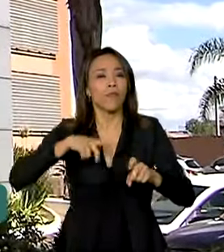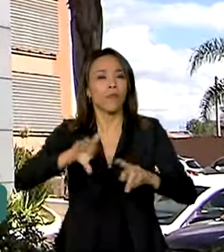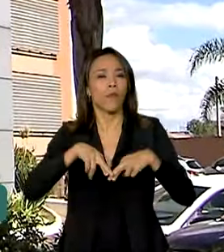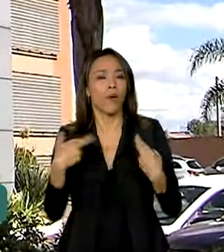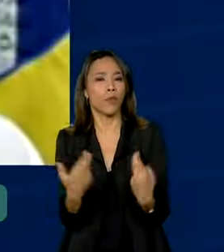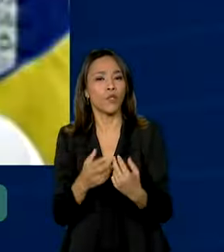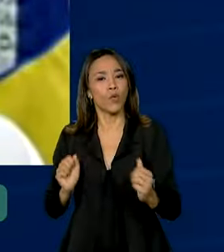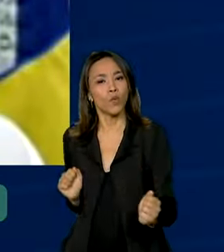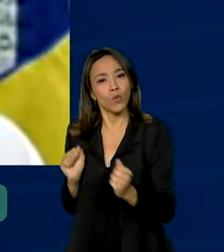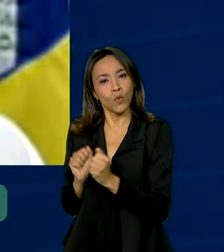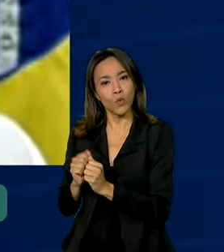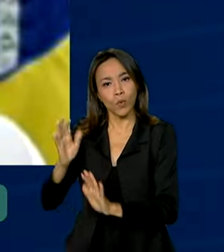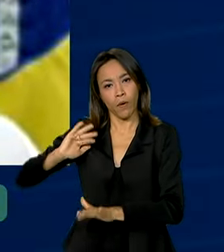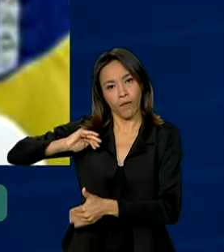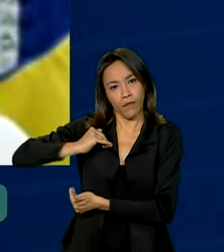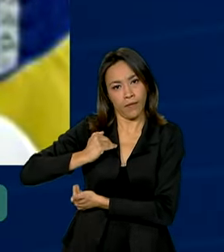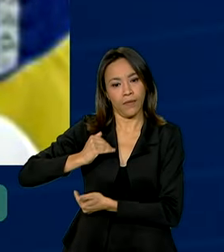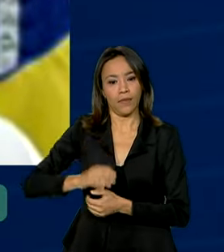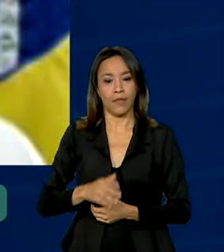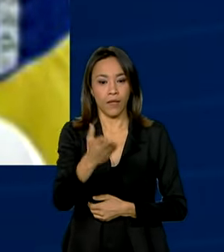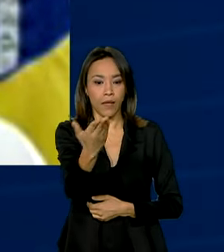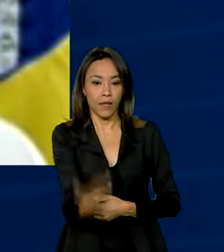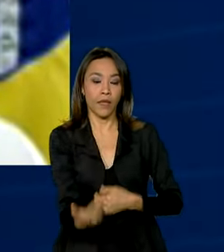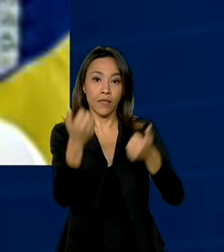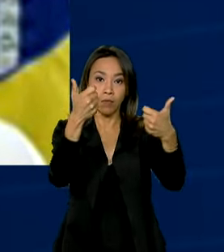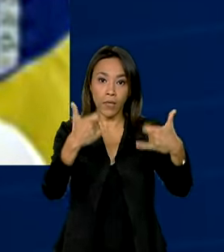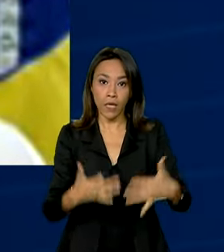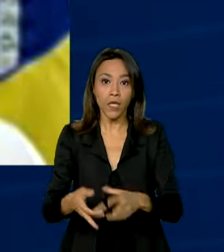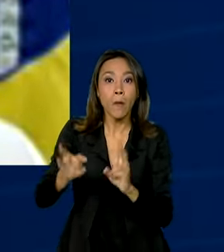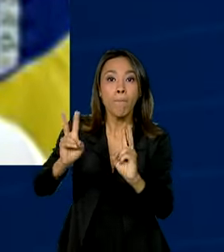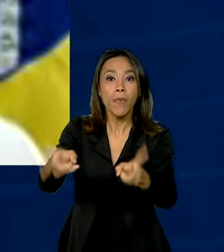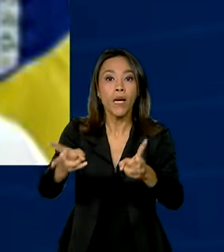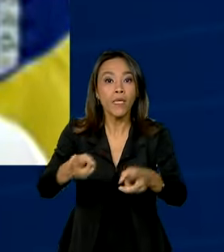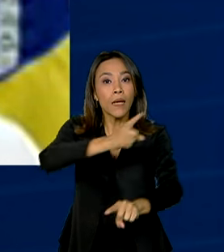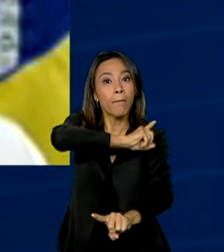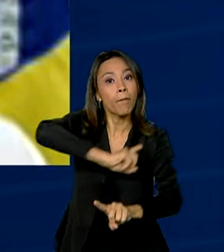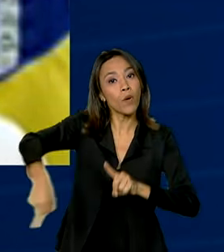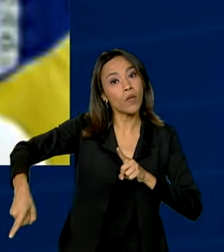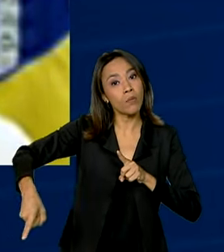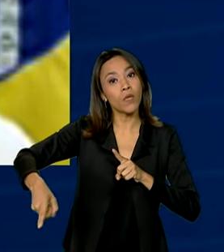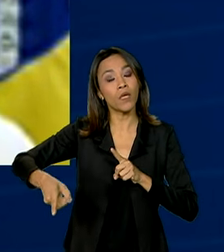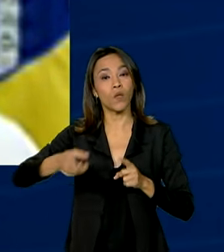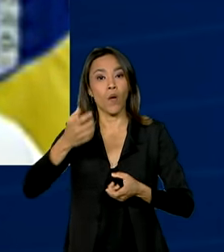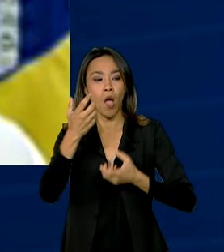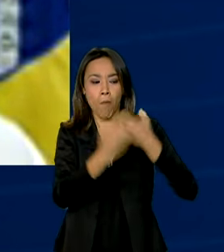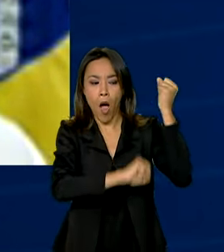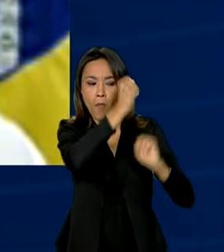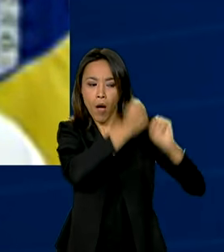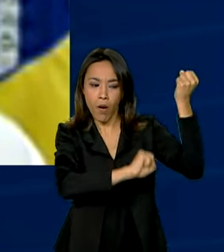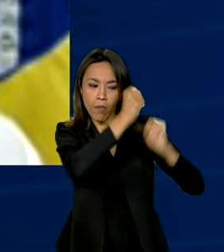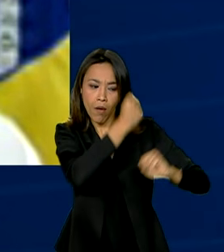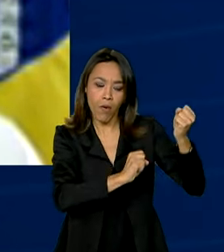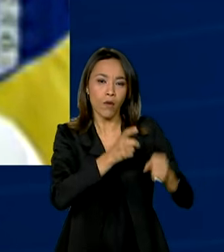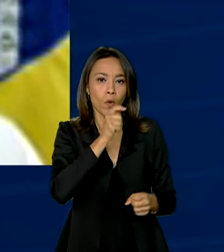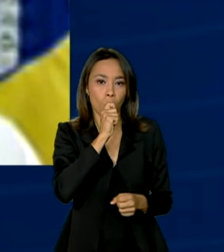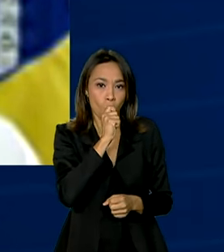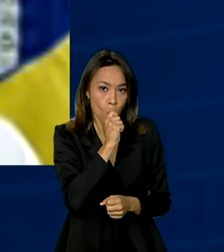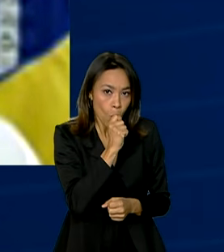Anvisa. A regulamentação proposta segue por manter proibida a fabricação, importação,